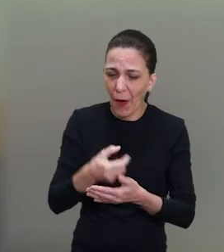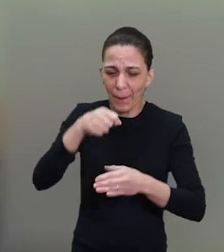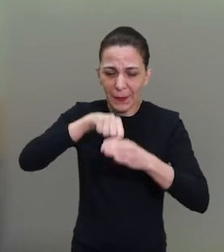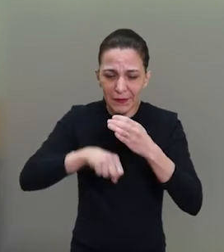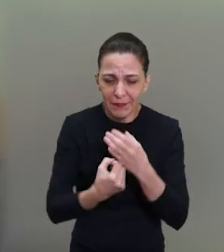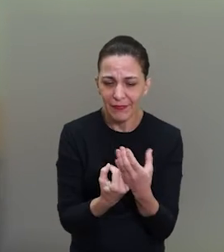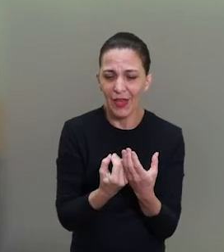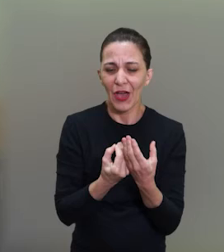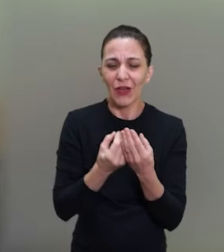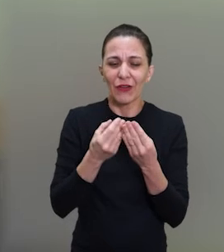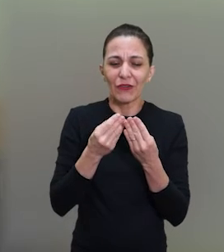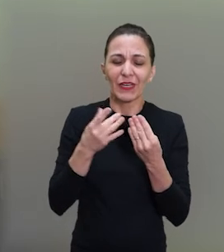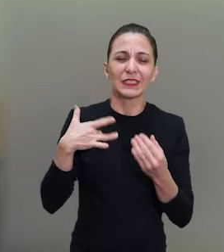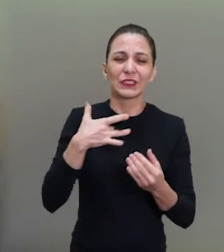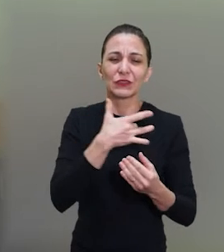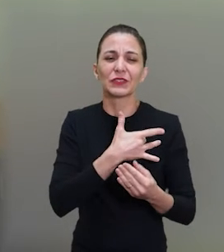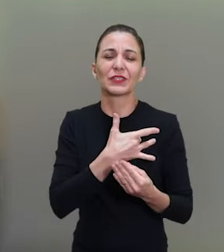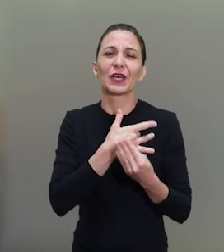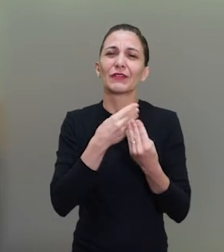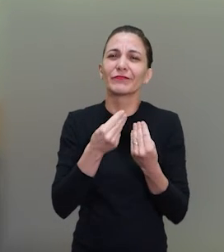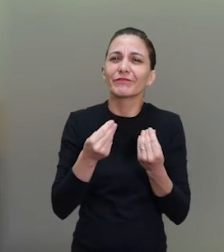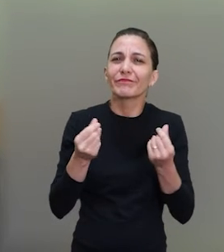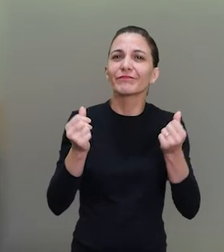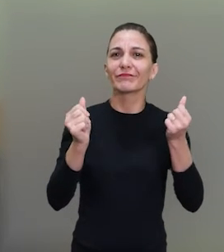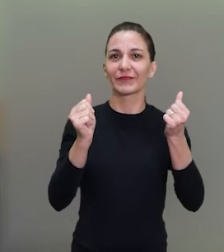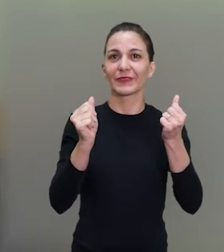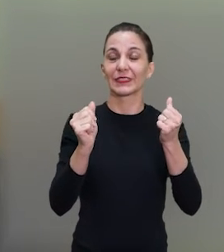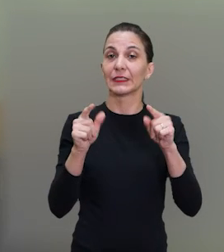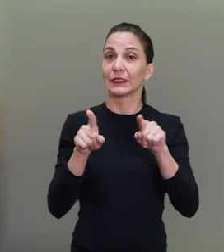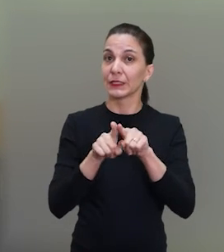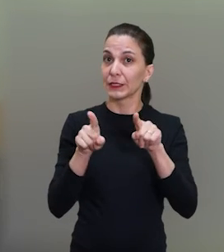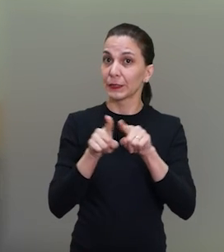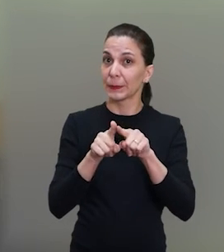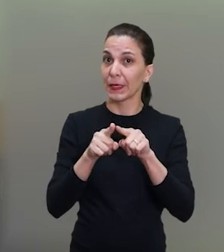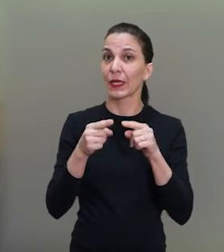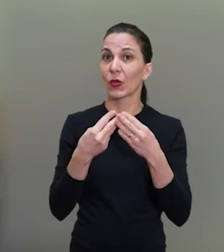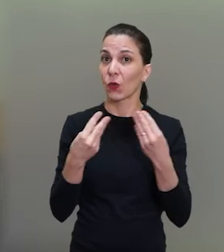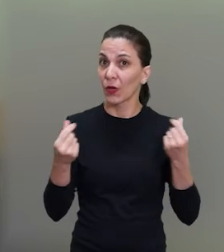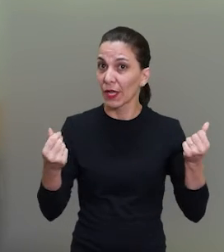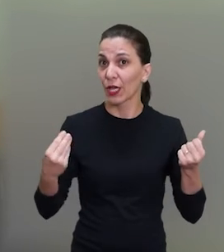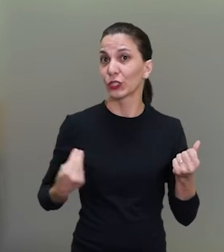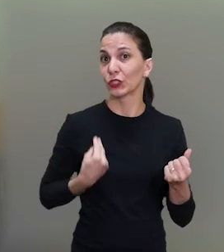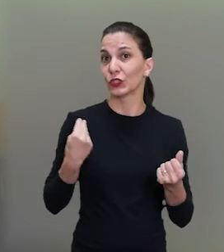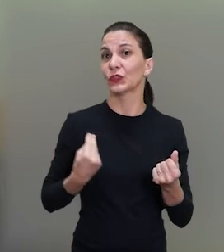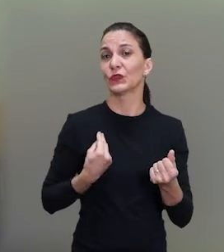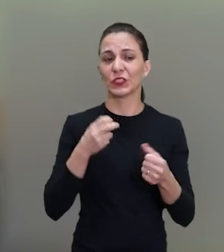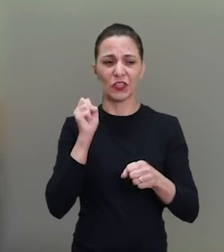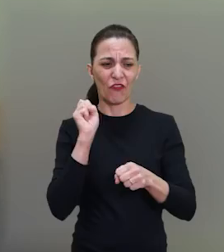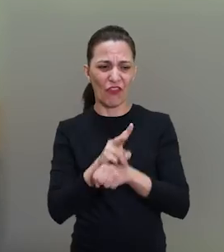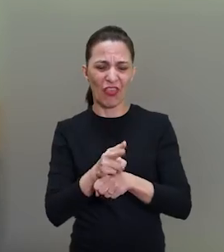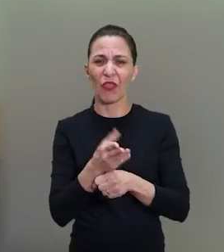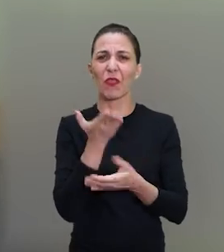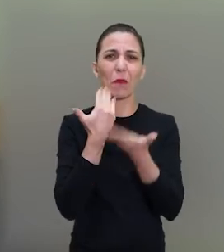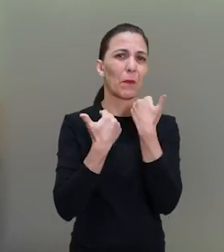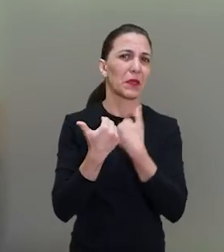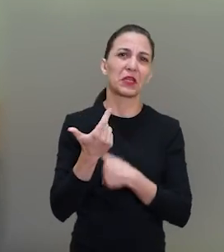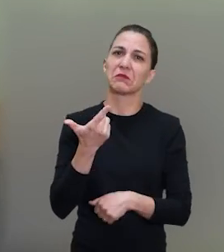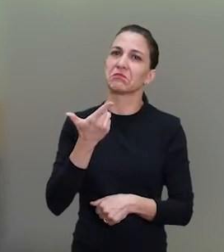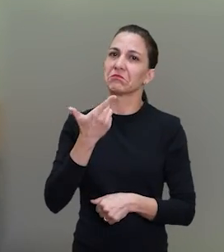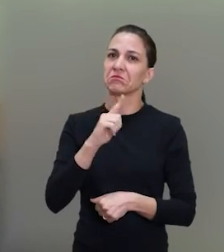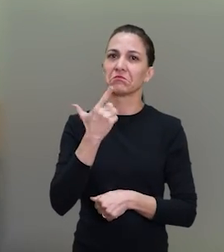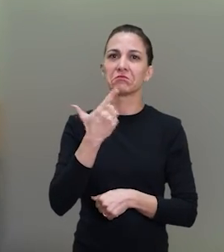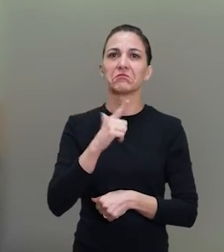com um legume, uma hortaliça fresquinha ali no quintal. E além de melhorar a qualidade de vida sem agrotóxicos